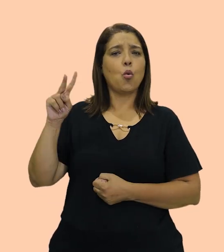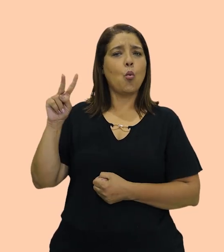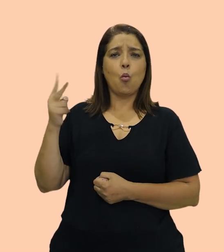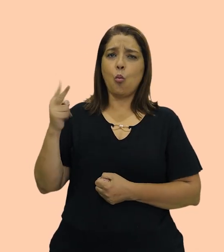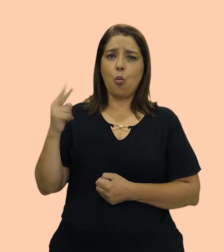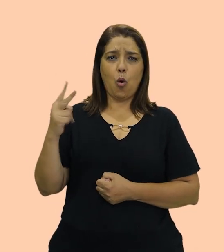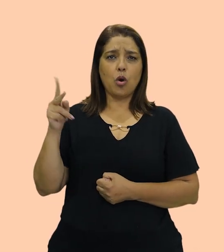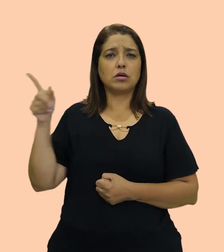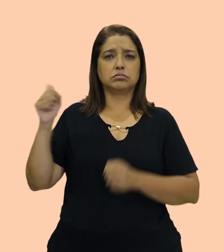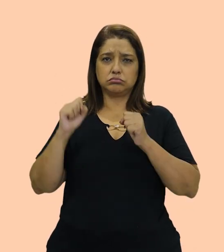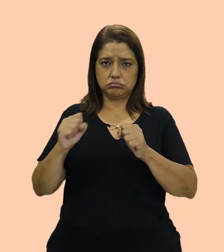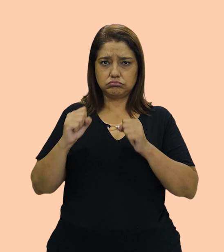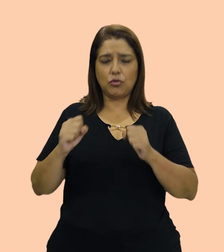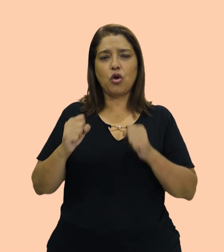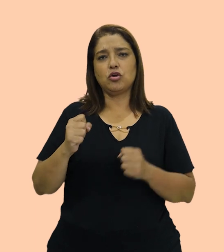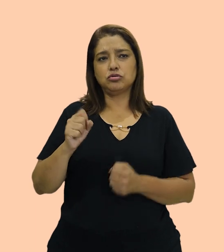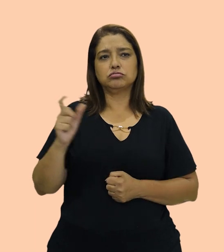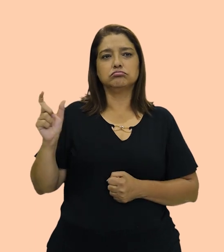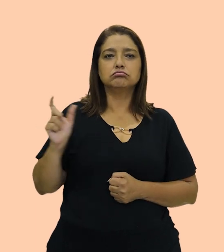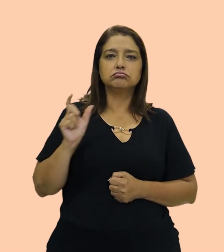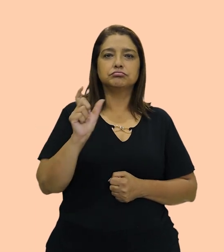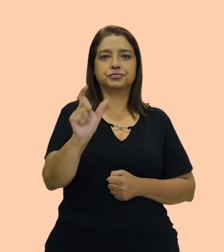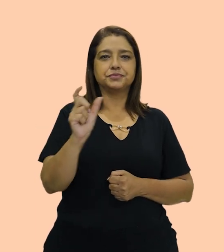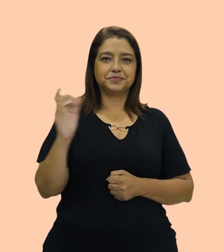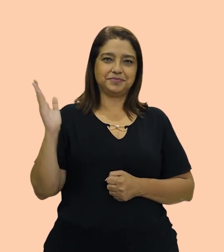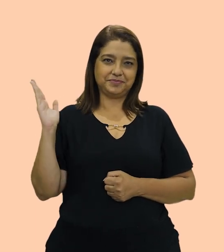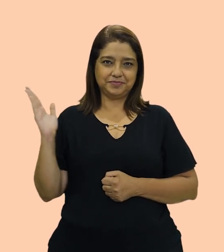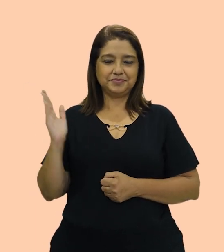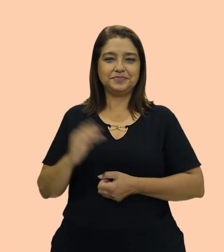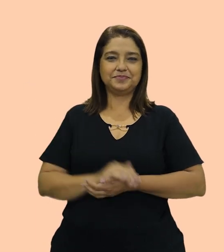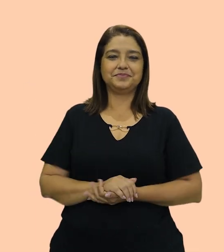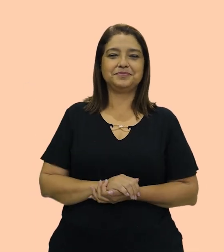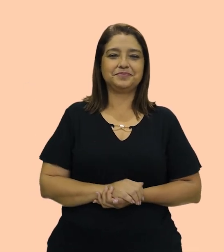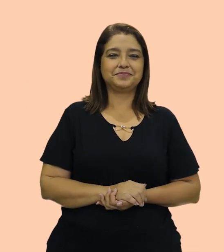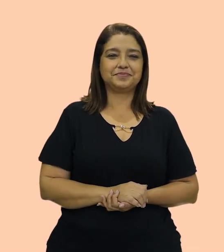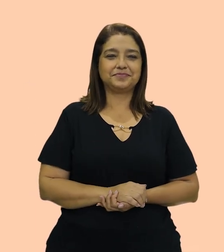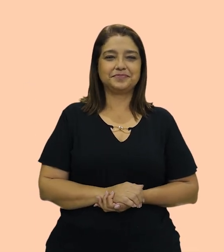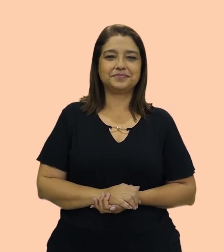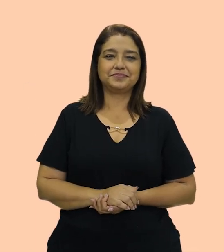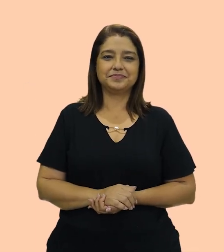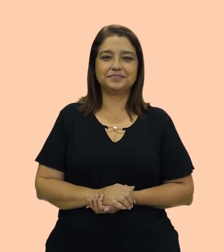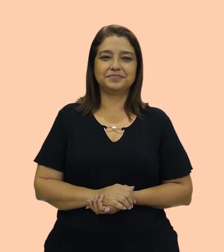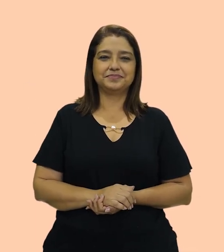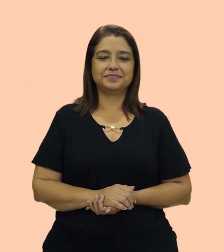mas no geral. Então, nós falamos children. Ok?